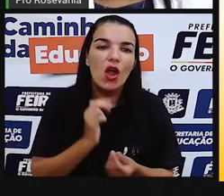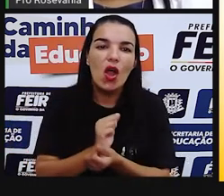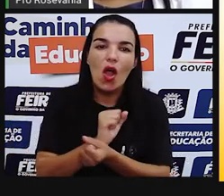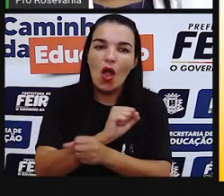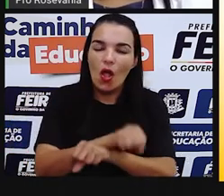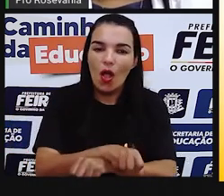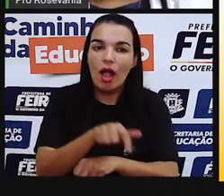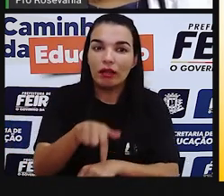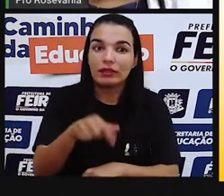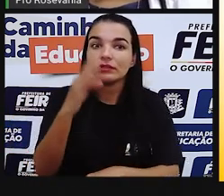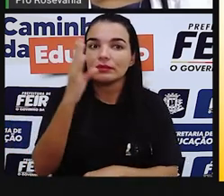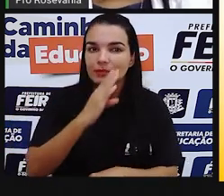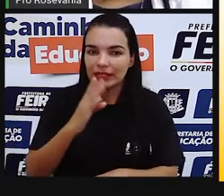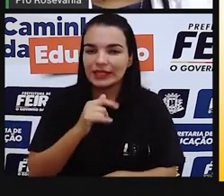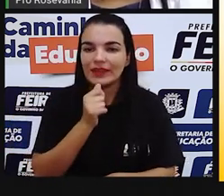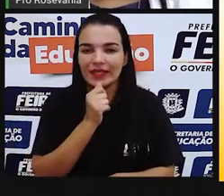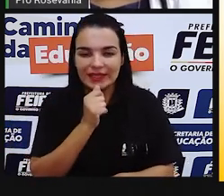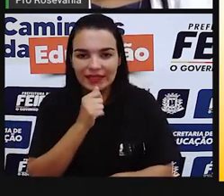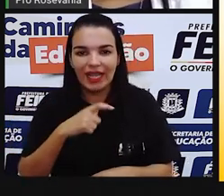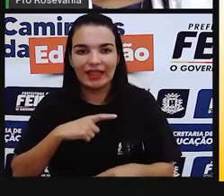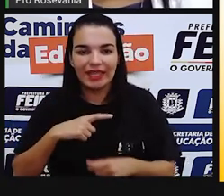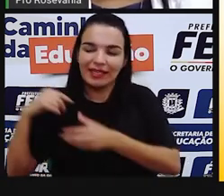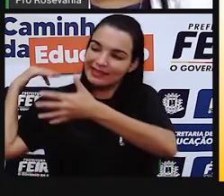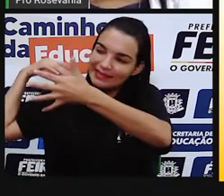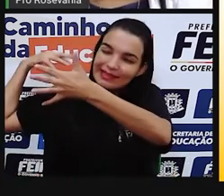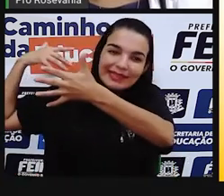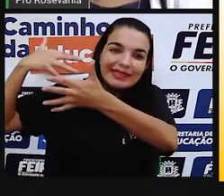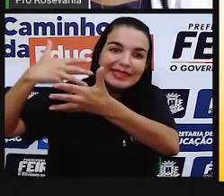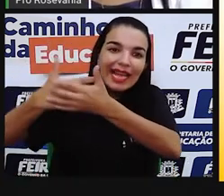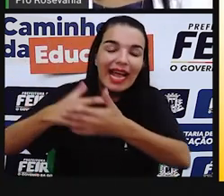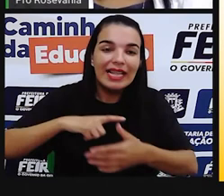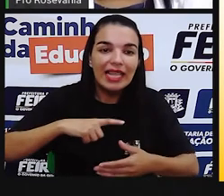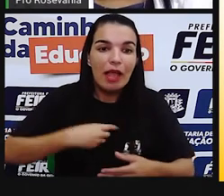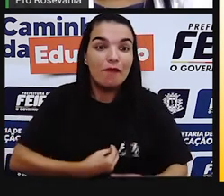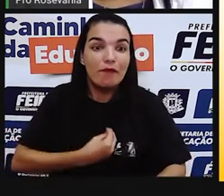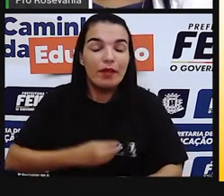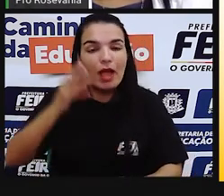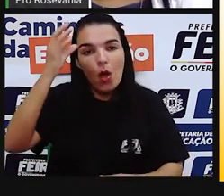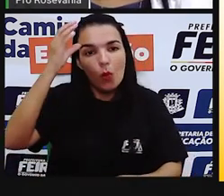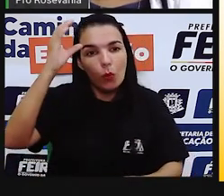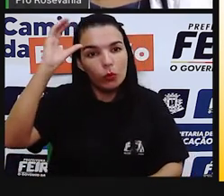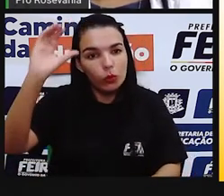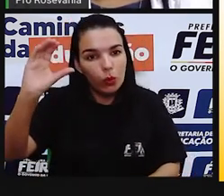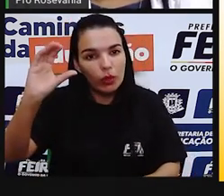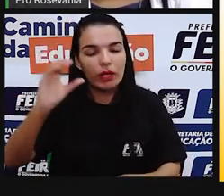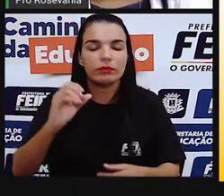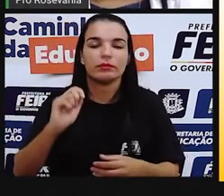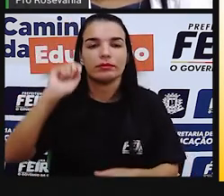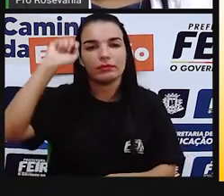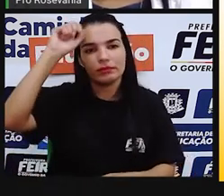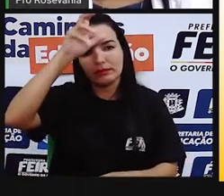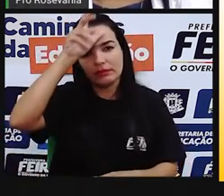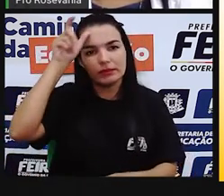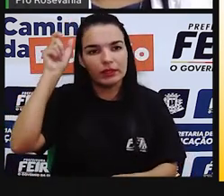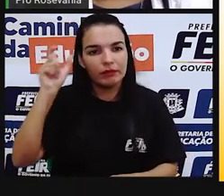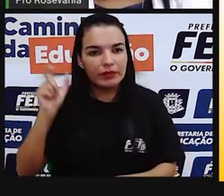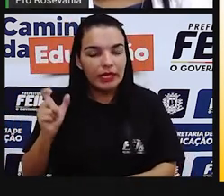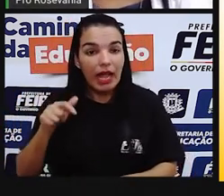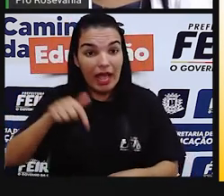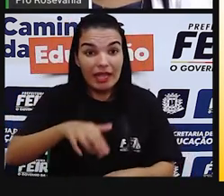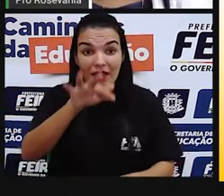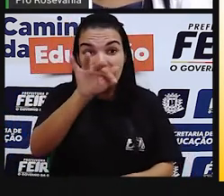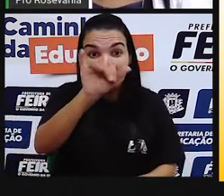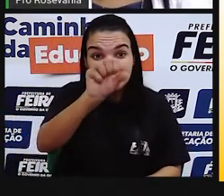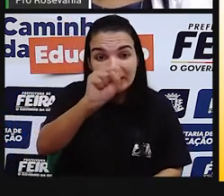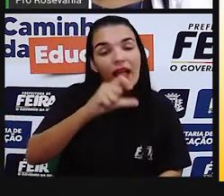ancestralidade africana, recente de antigos quilômetros. Aqui em Pereira de São Paulo, eles vão ter três pessoas, né? Alguns,